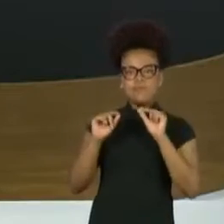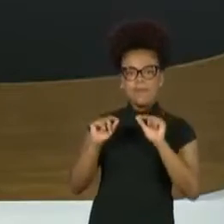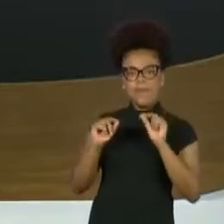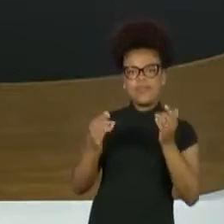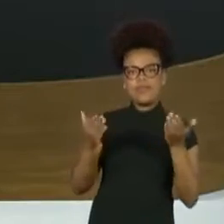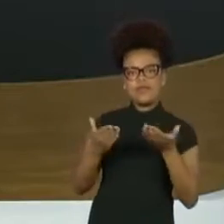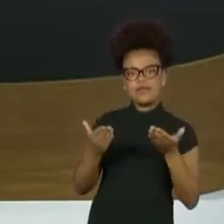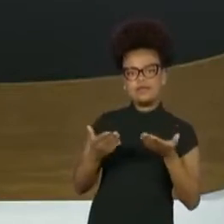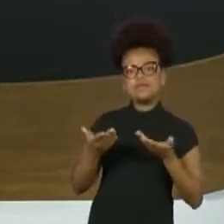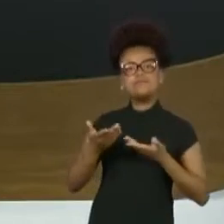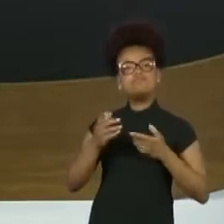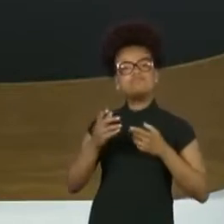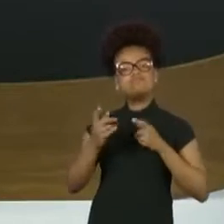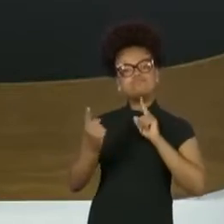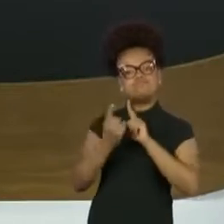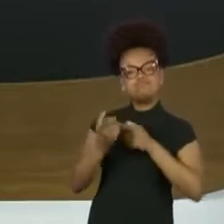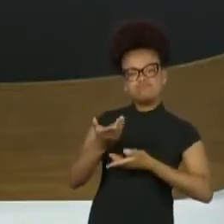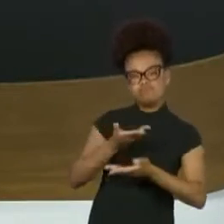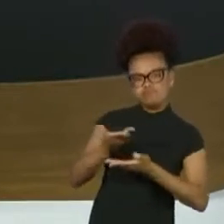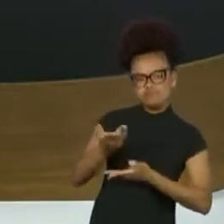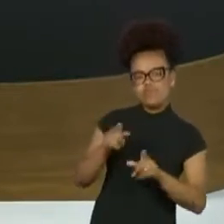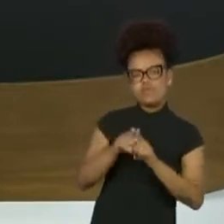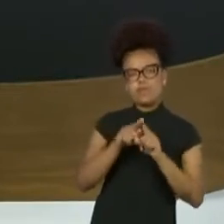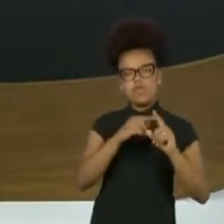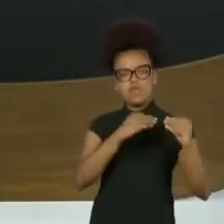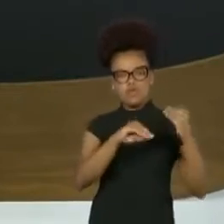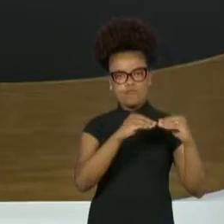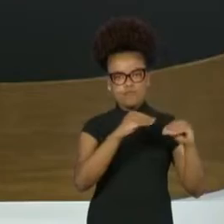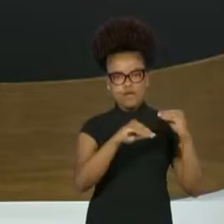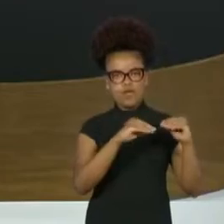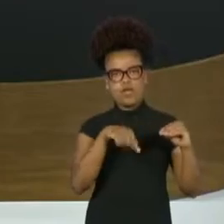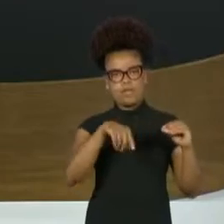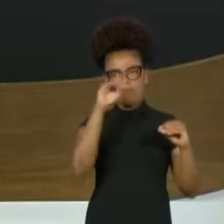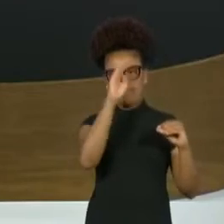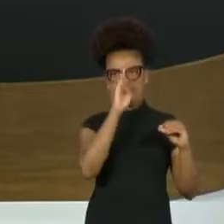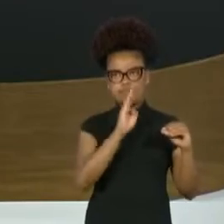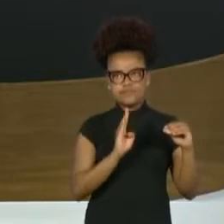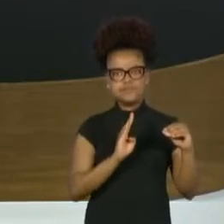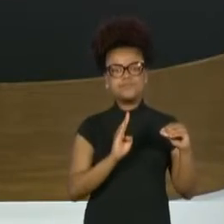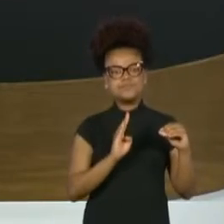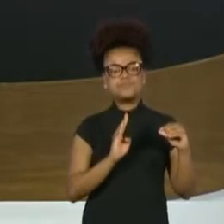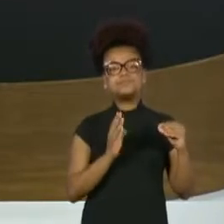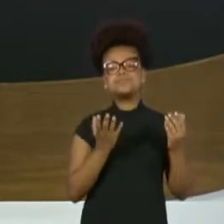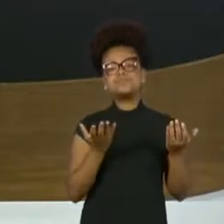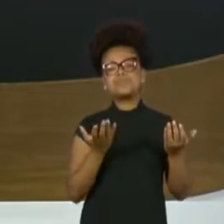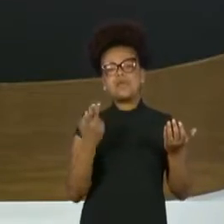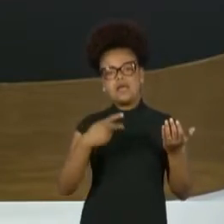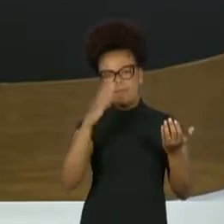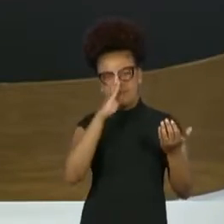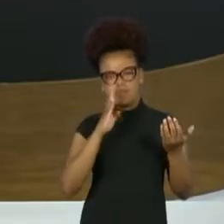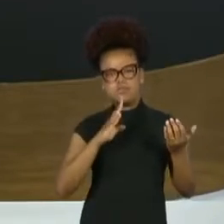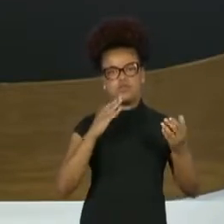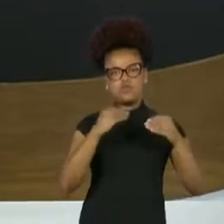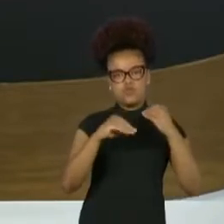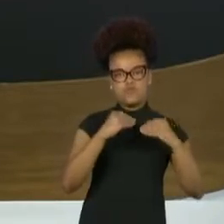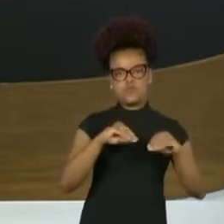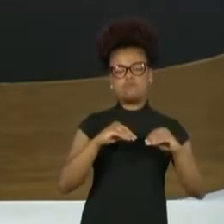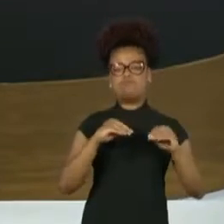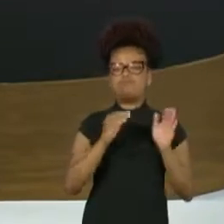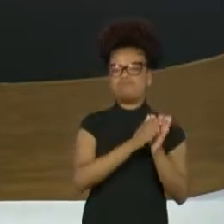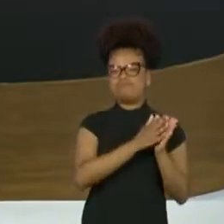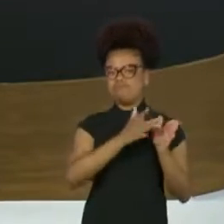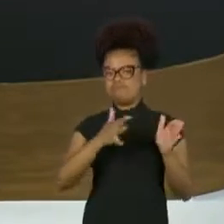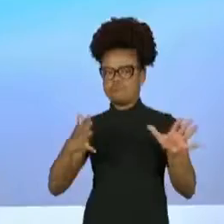falou de novela também. A telenovela brasileira completa 70 anos agora em dezembro. Você ainda